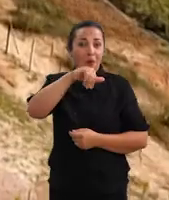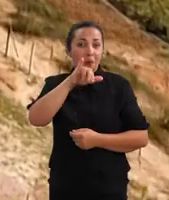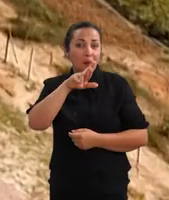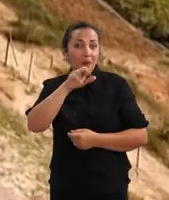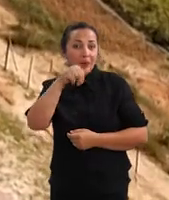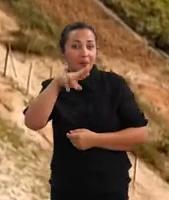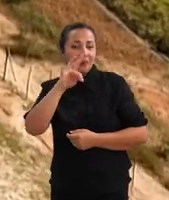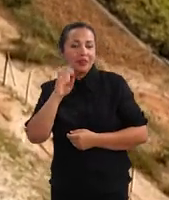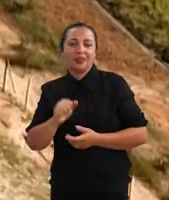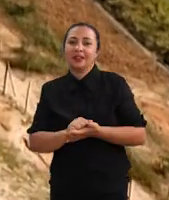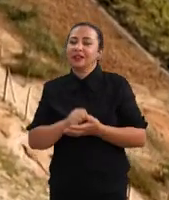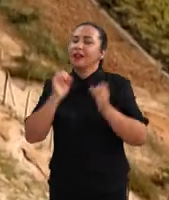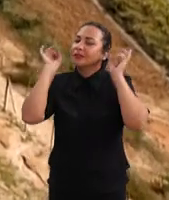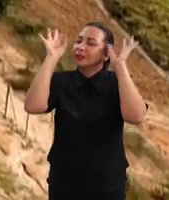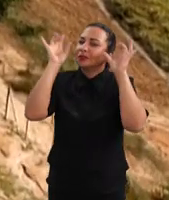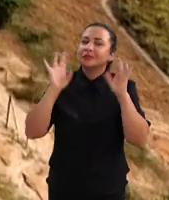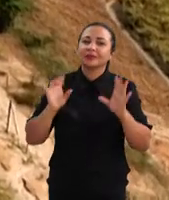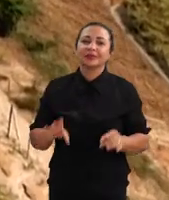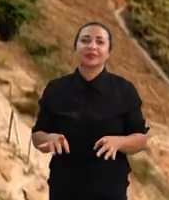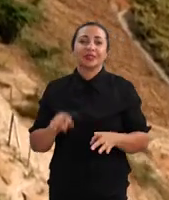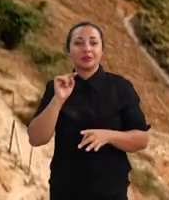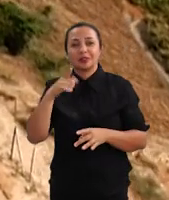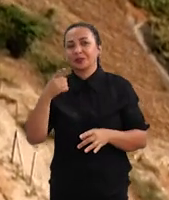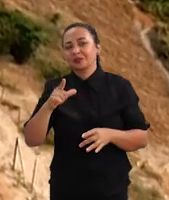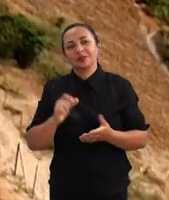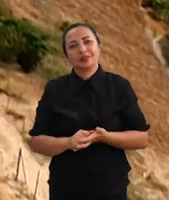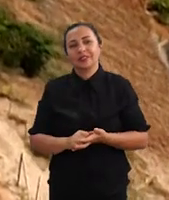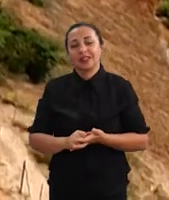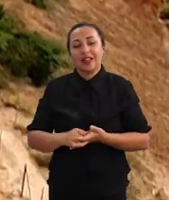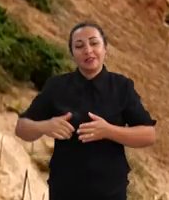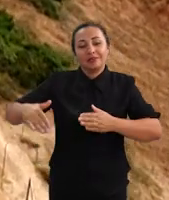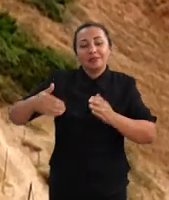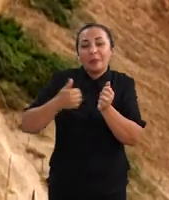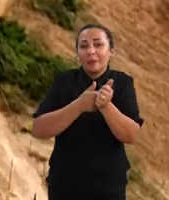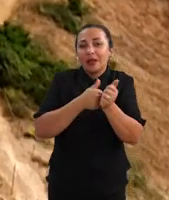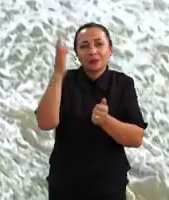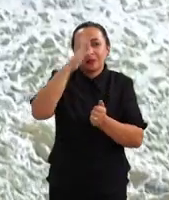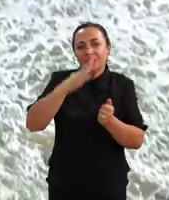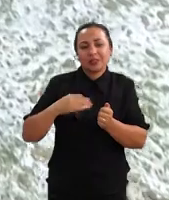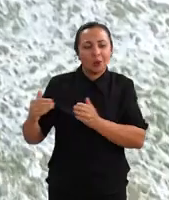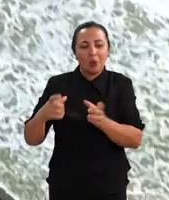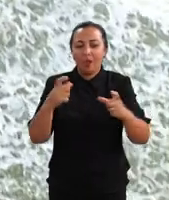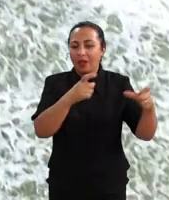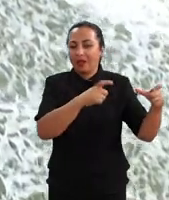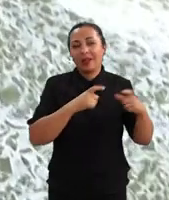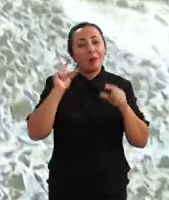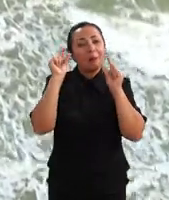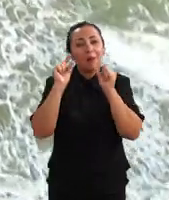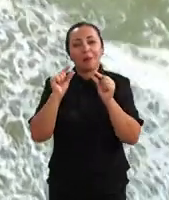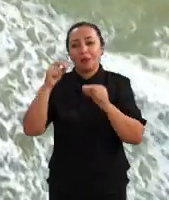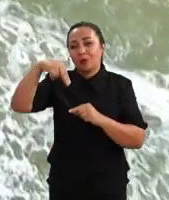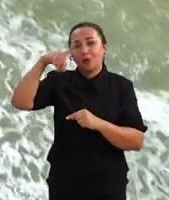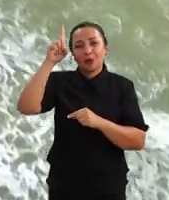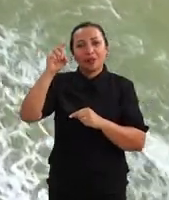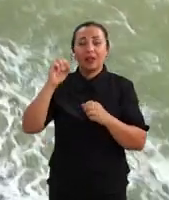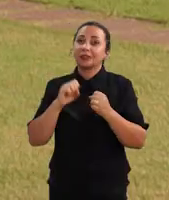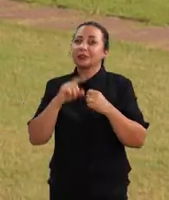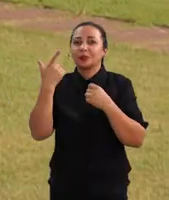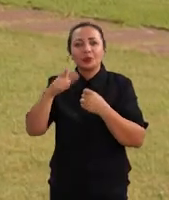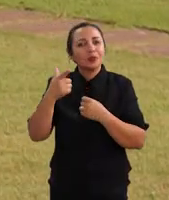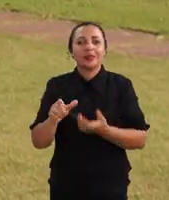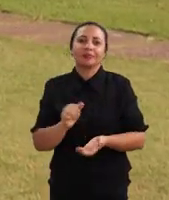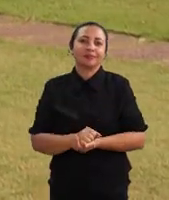particularmente, Serra Grande, é uma coisa muito especial porque você não tem situação na costa brasileira. São poucos lugares. No Nordeste, praticamente, não tem.